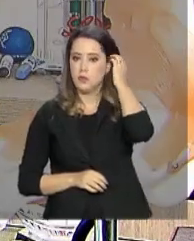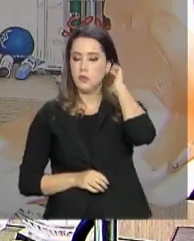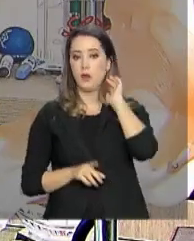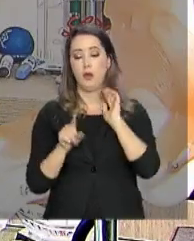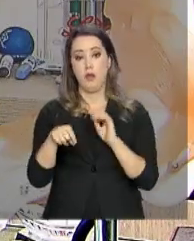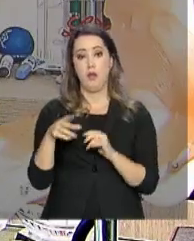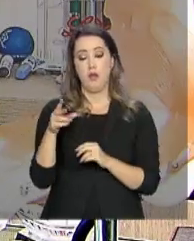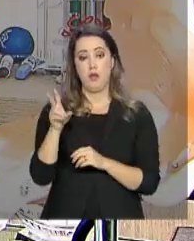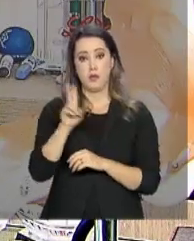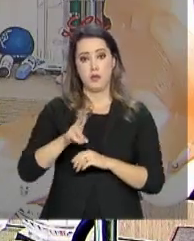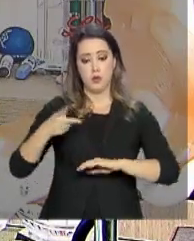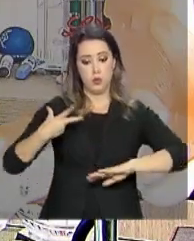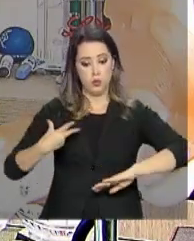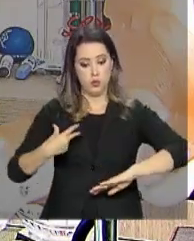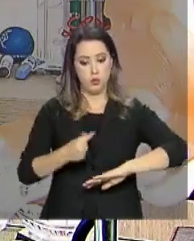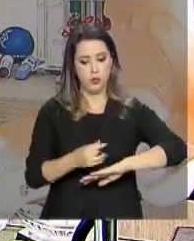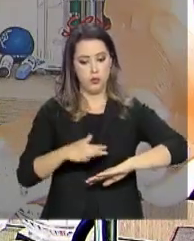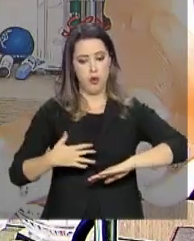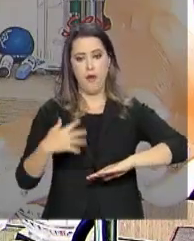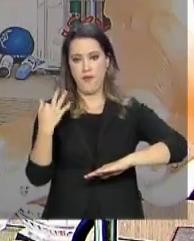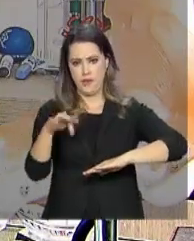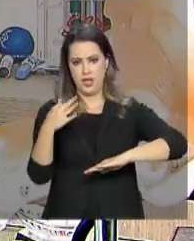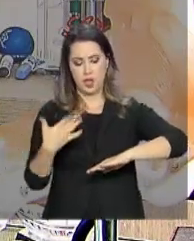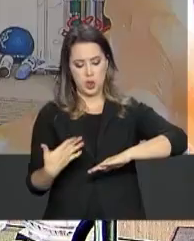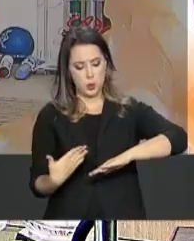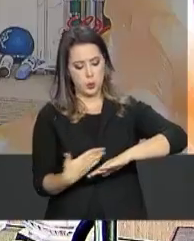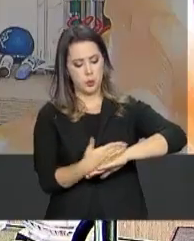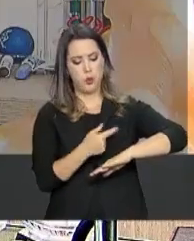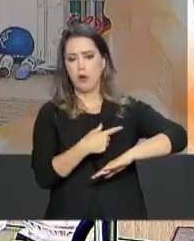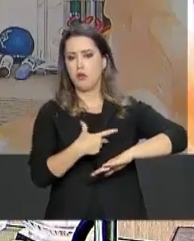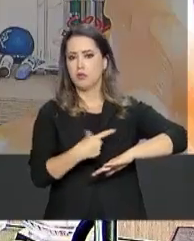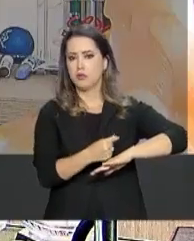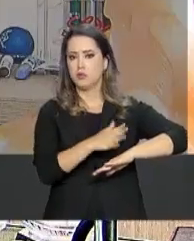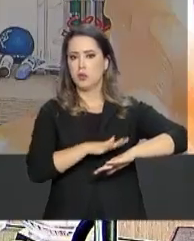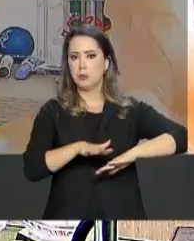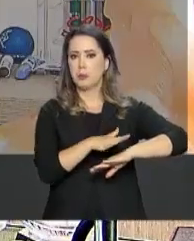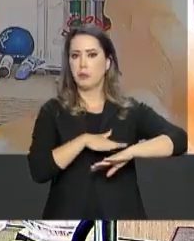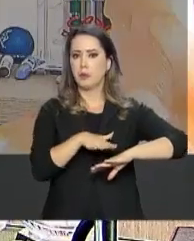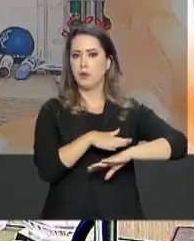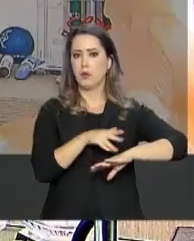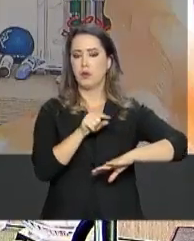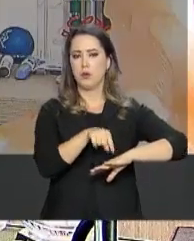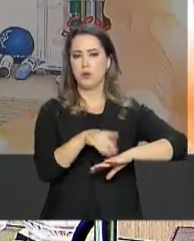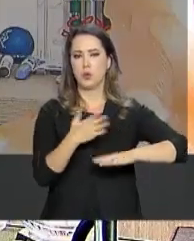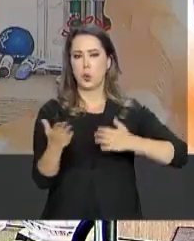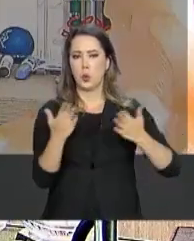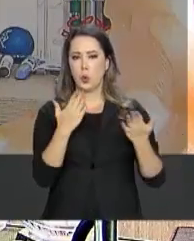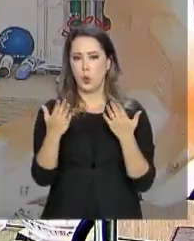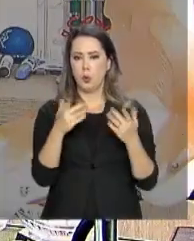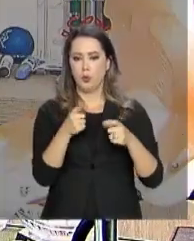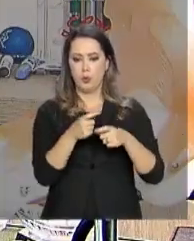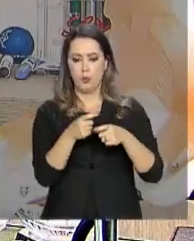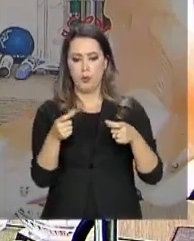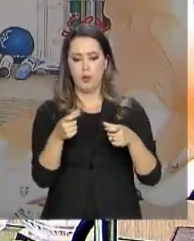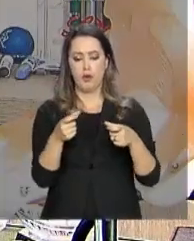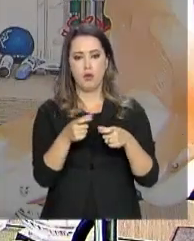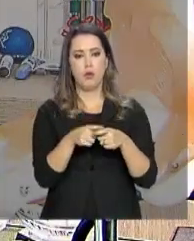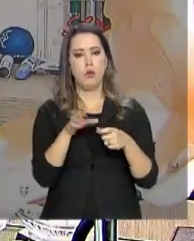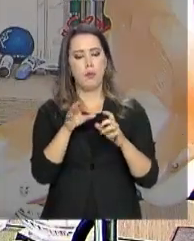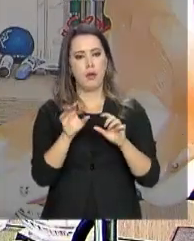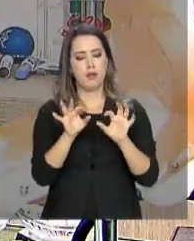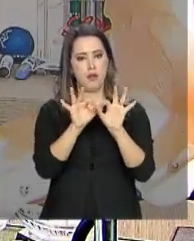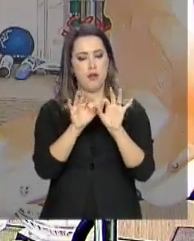seringa na úlcera. E aí, então, o que vai ser feito é uma medida daquela úlcera através de um